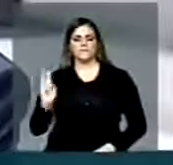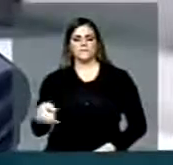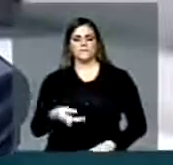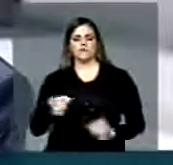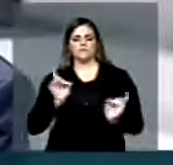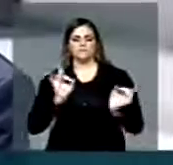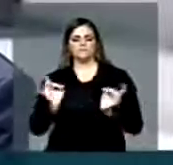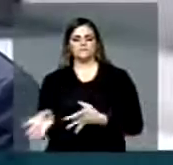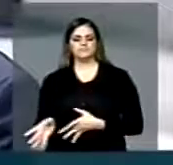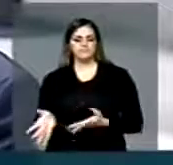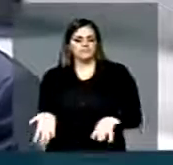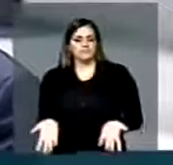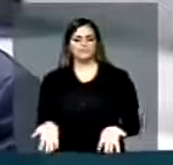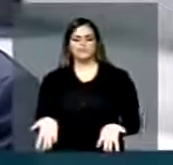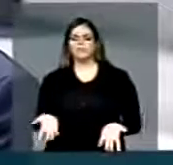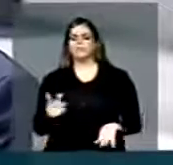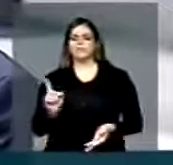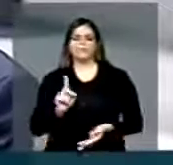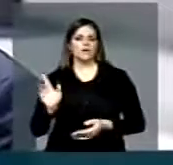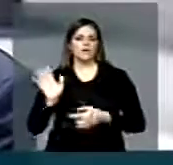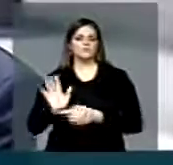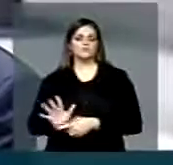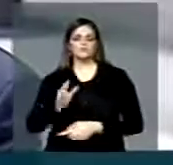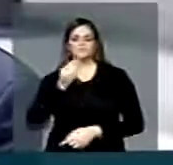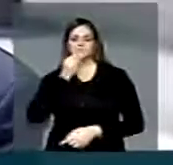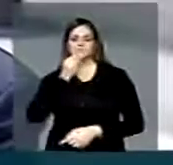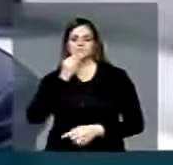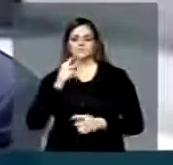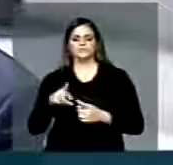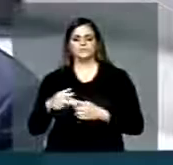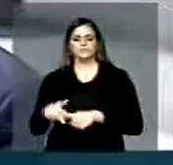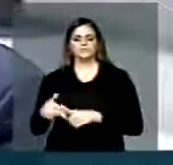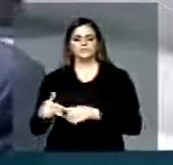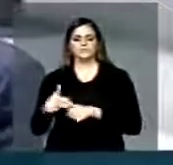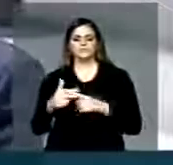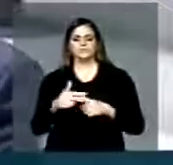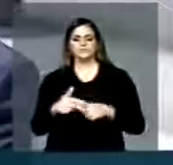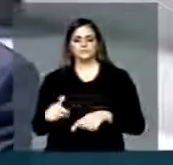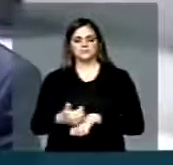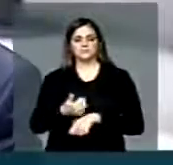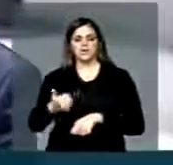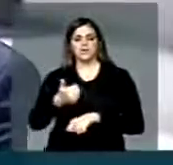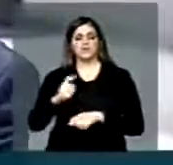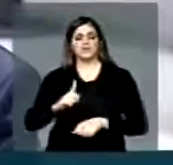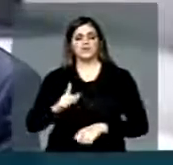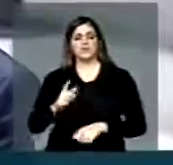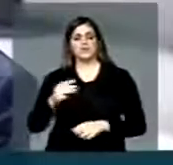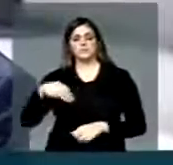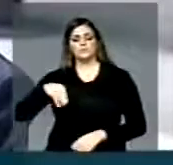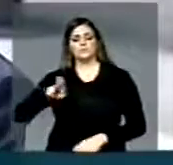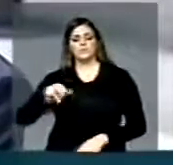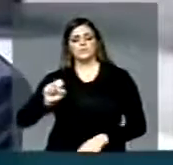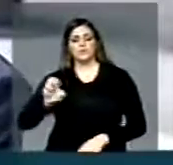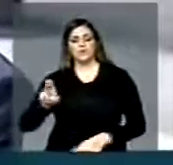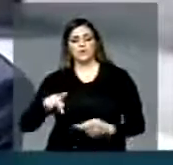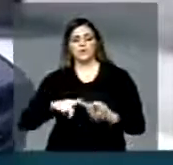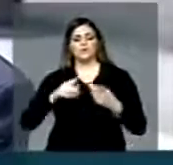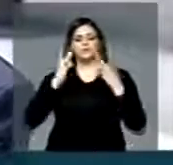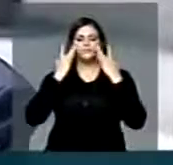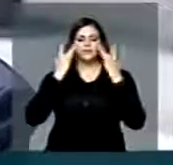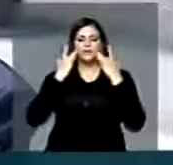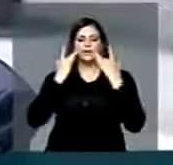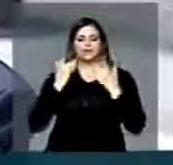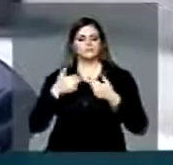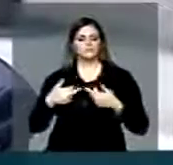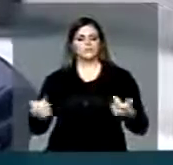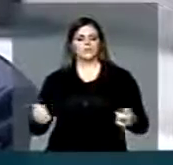mas ele não contribuiu para revitalizar o Centro, que era a obra contendo museus, teatros, etc., que o